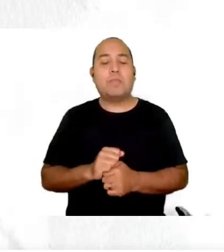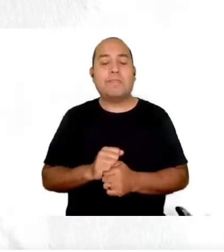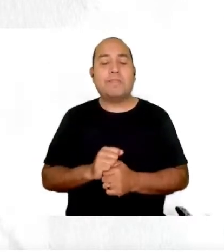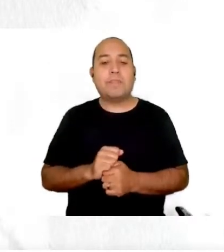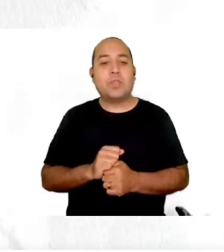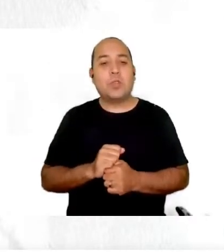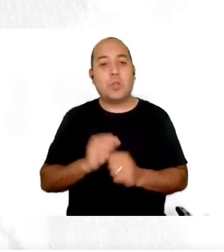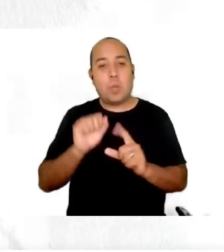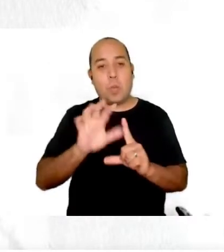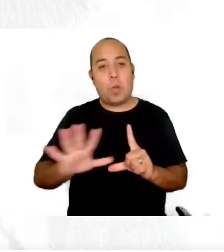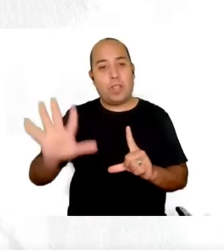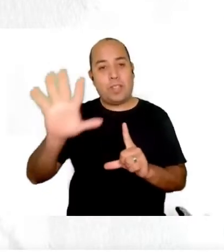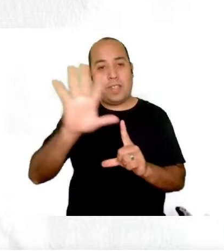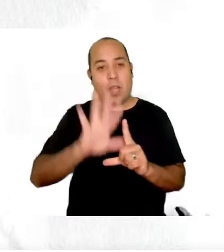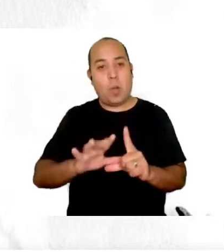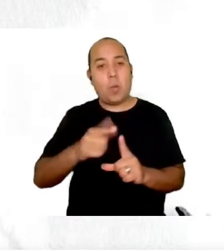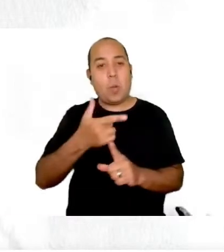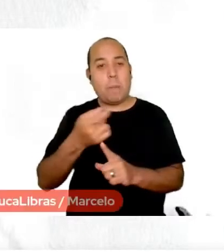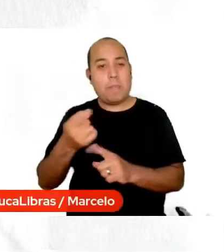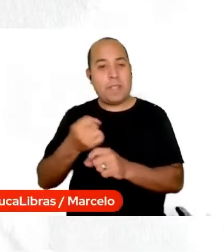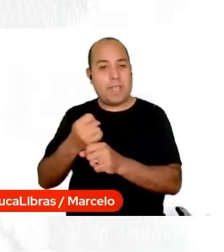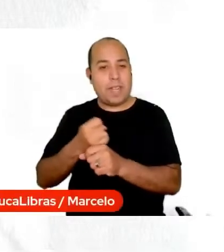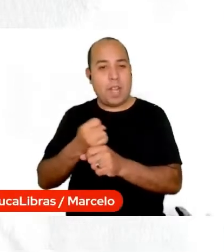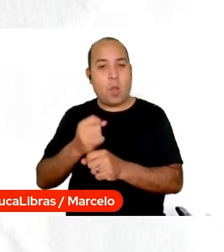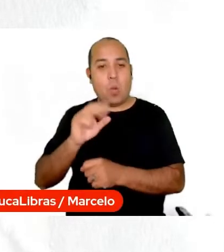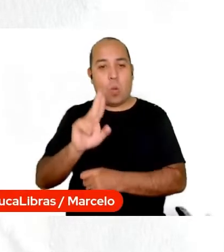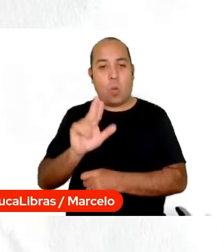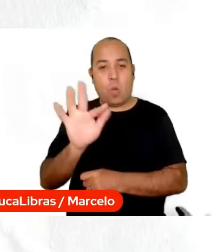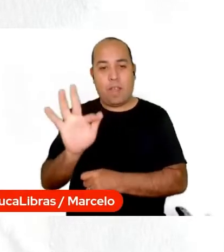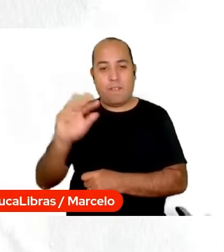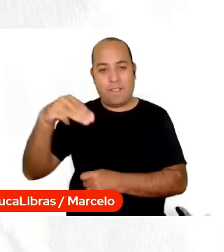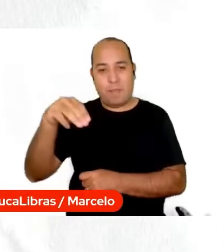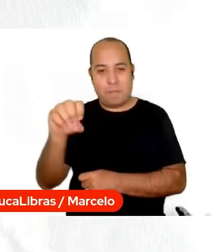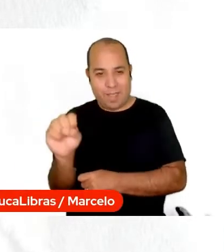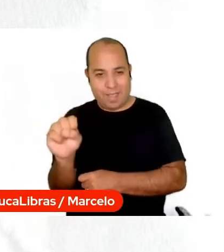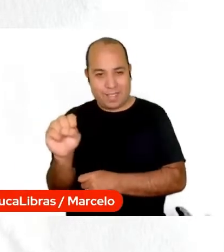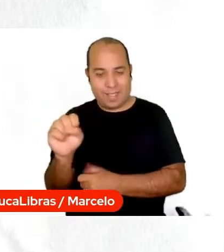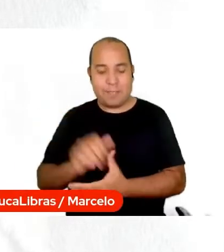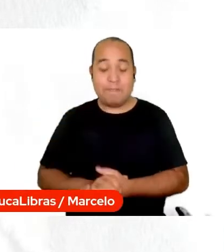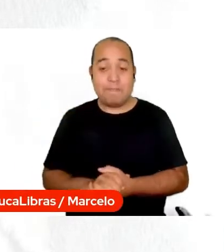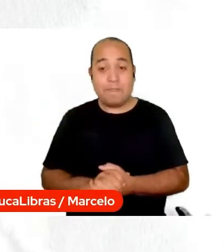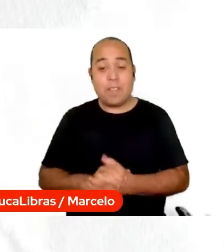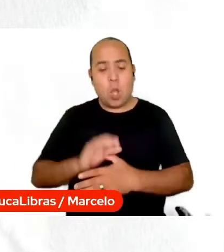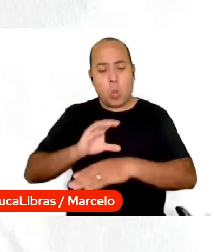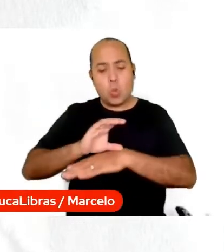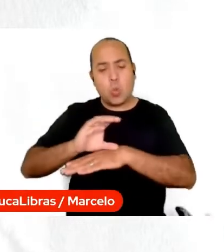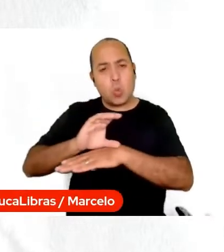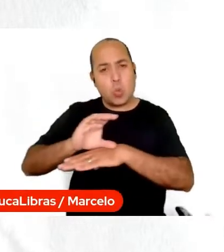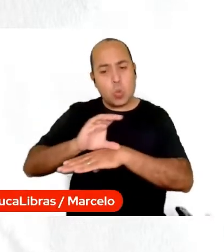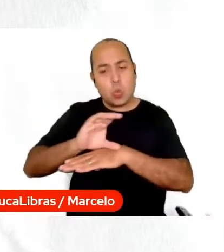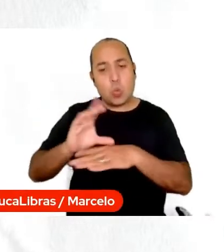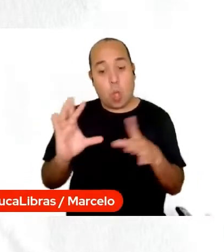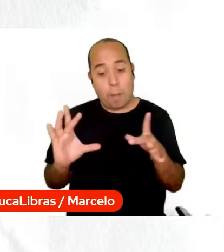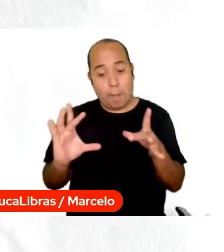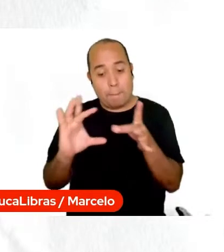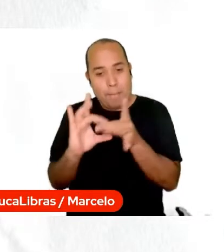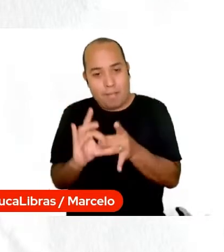UFMS, na Universidade Federal de Mato Grosso do Sul. Esse curso é uma parceria do